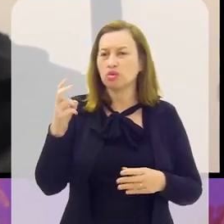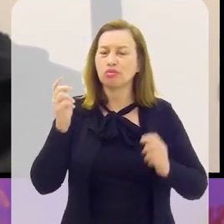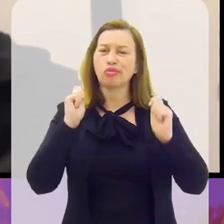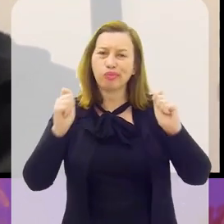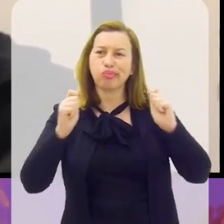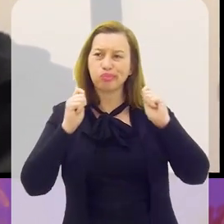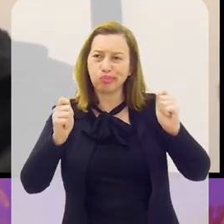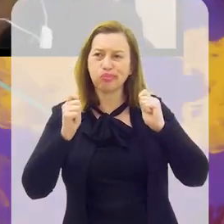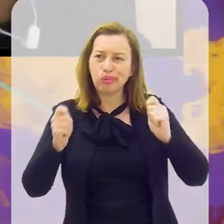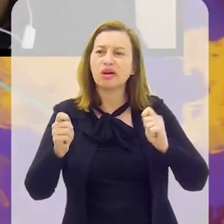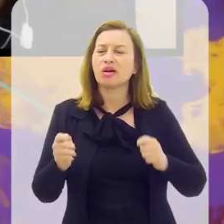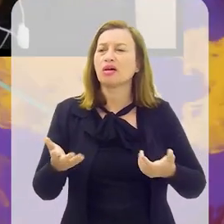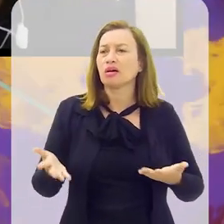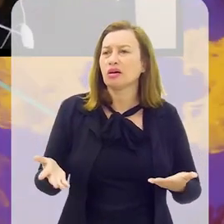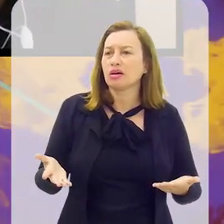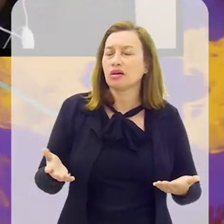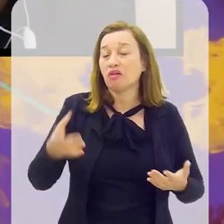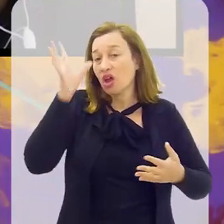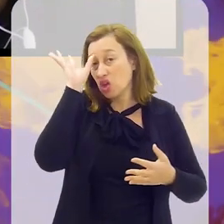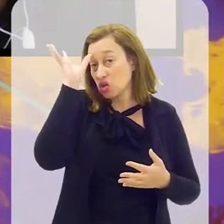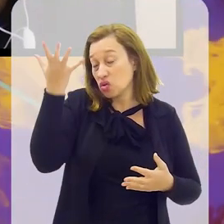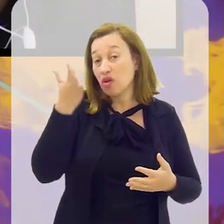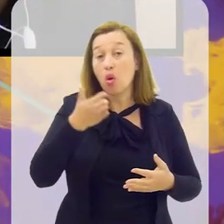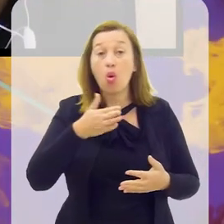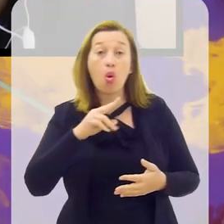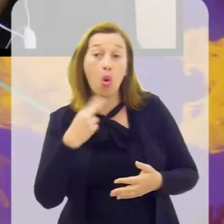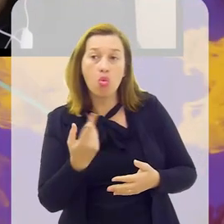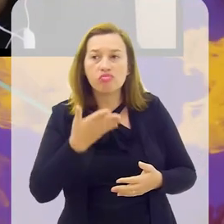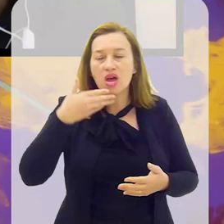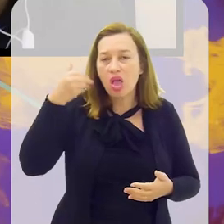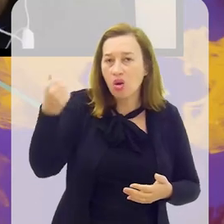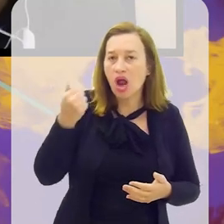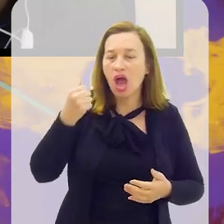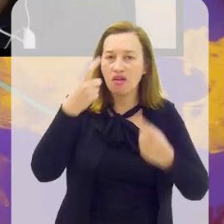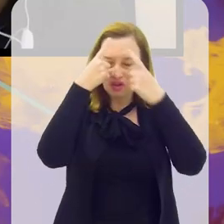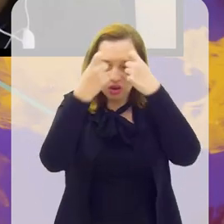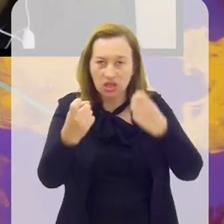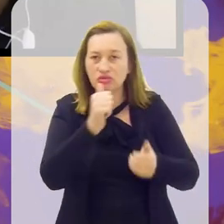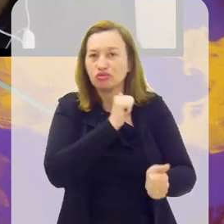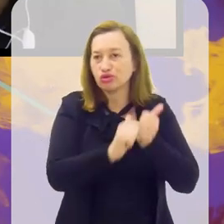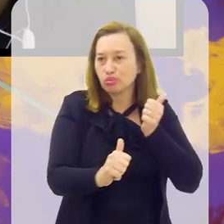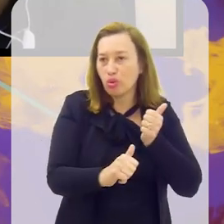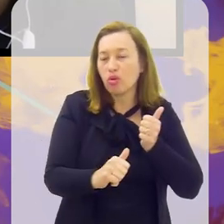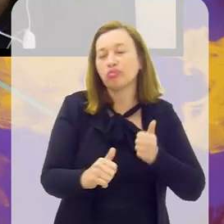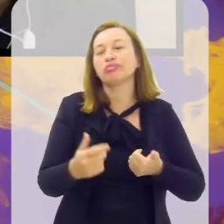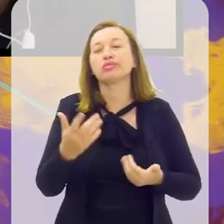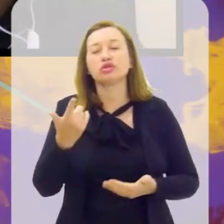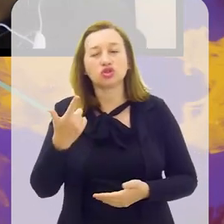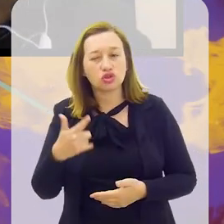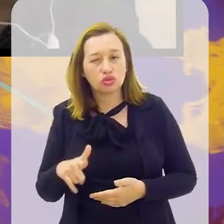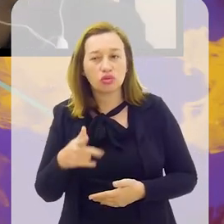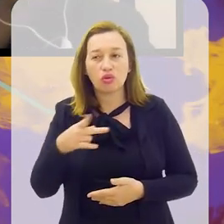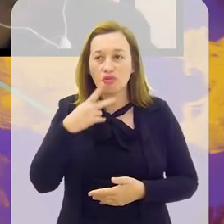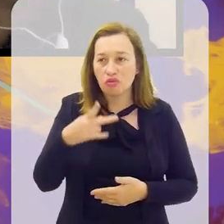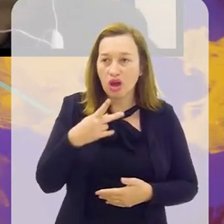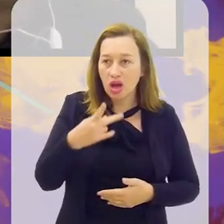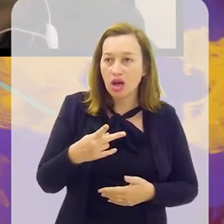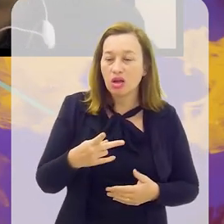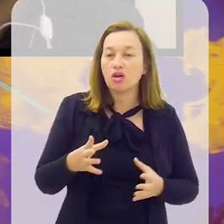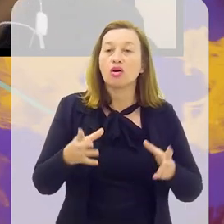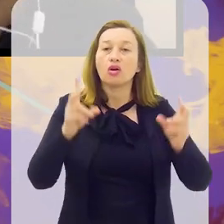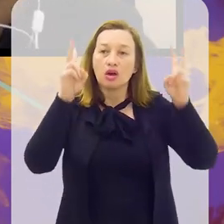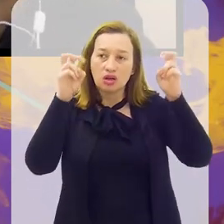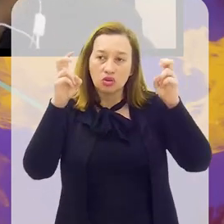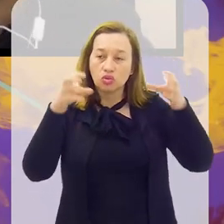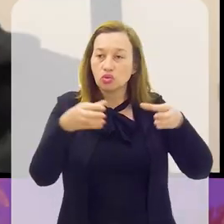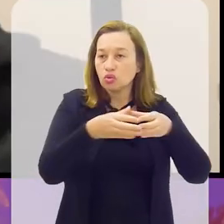cultura torcedora, vai efetivamente solucionar ou melhorar a questão da violência no futebol. Trago